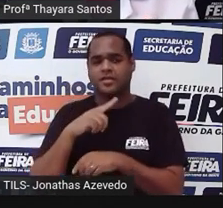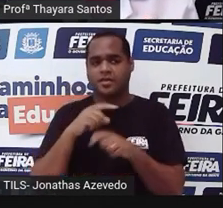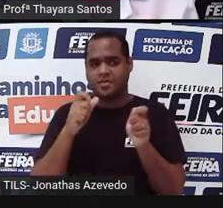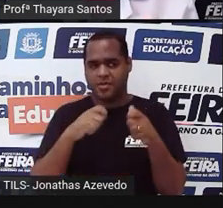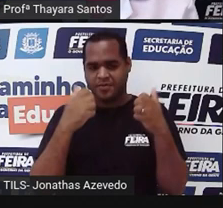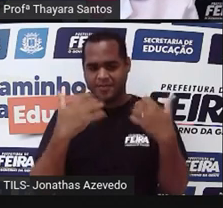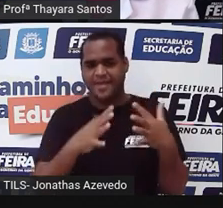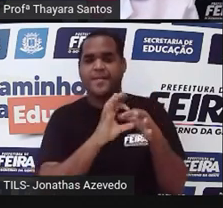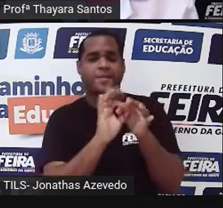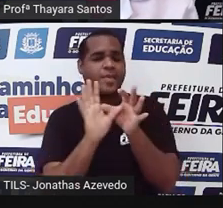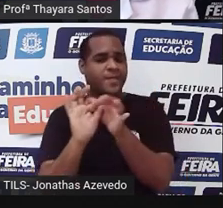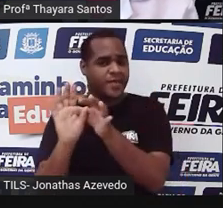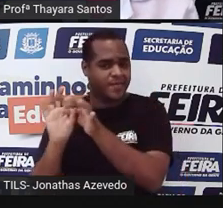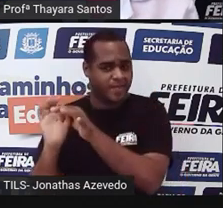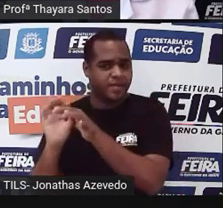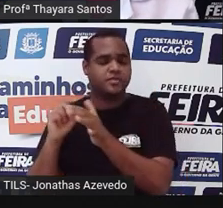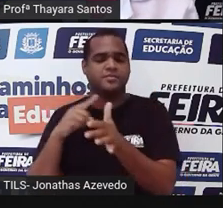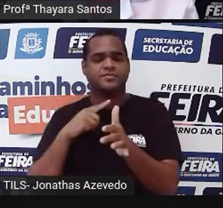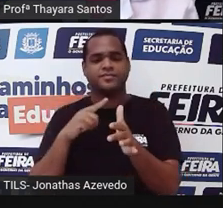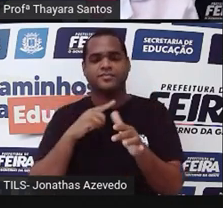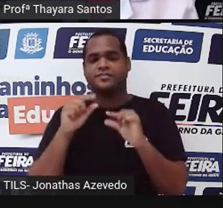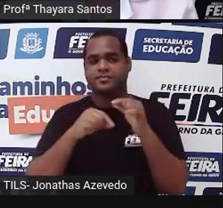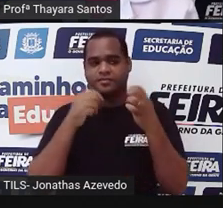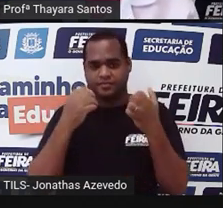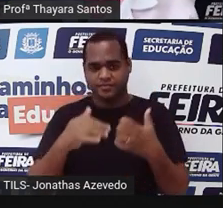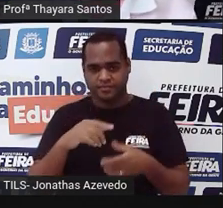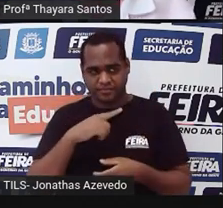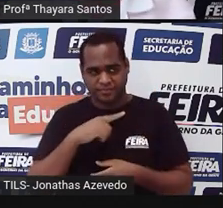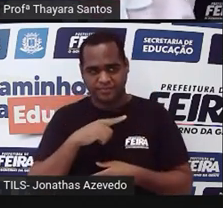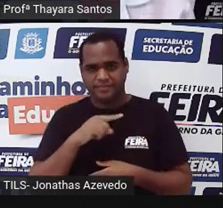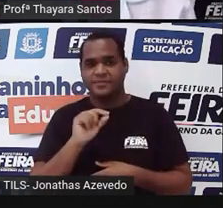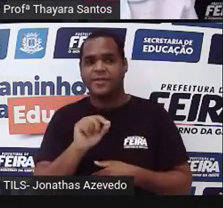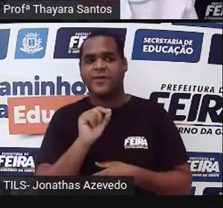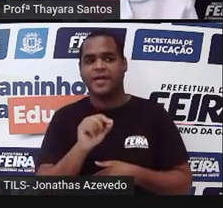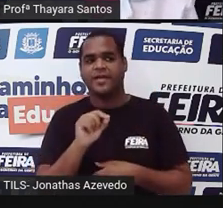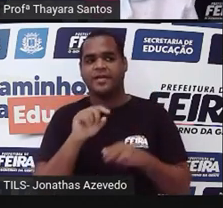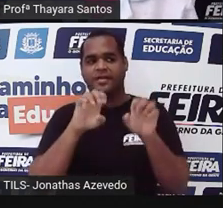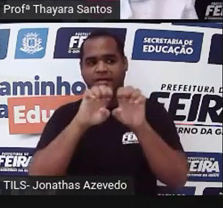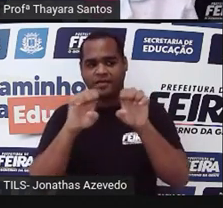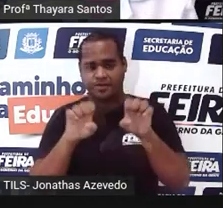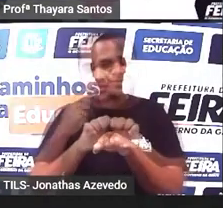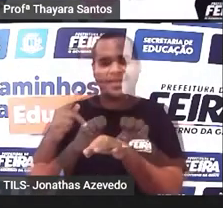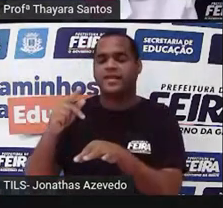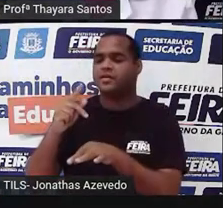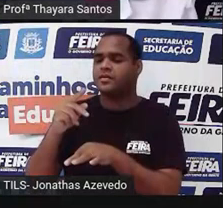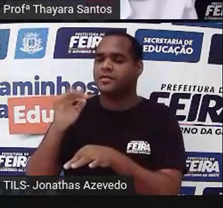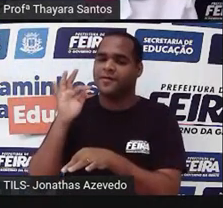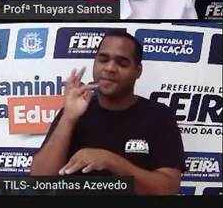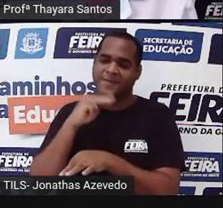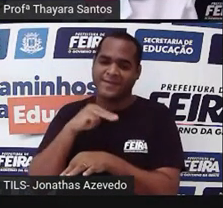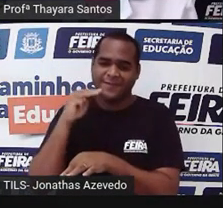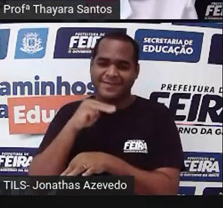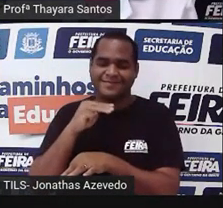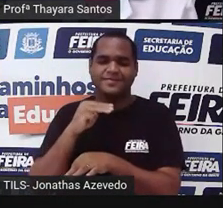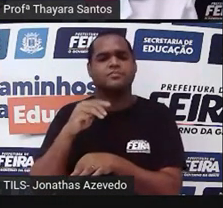liberar esses anterozoides que estão sendo produzidos numa estrutura que a chama de anterídeo. E esse gameta masculino,